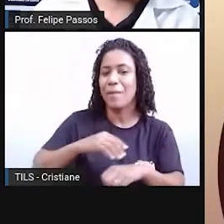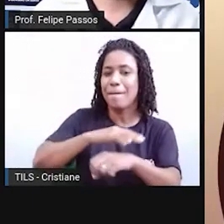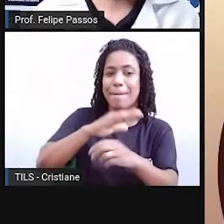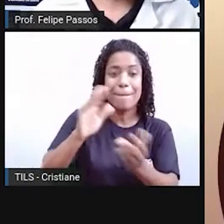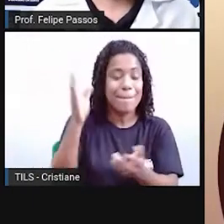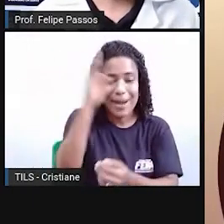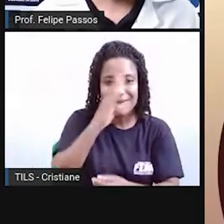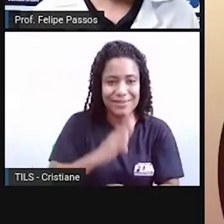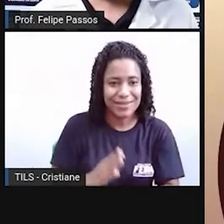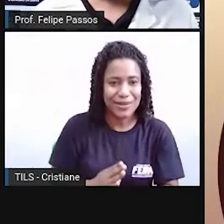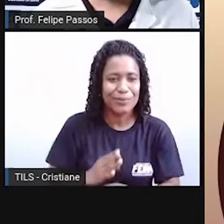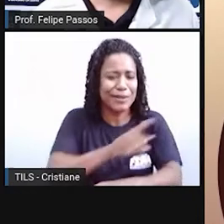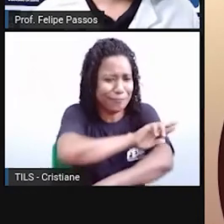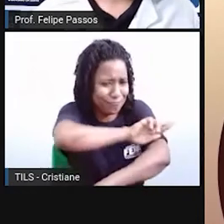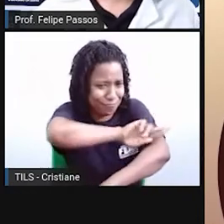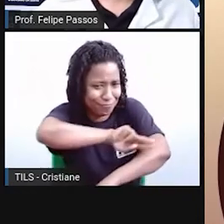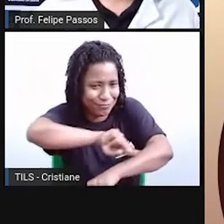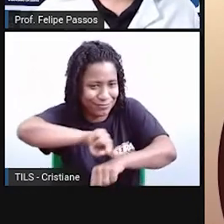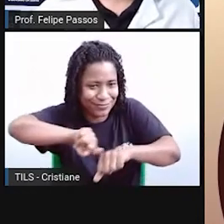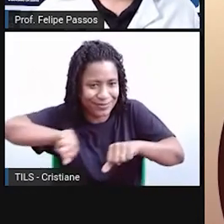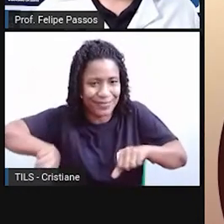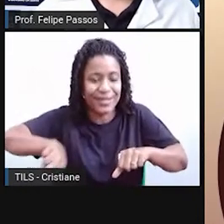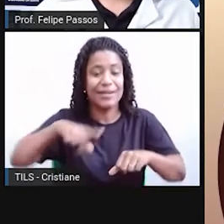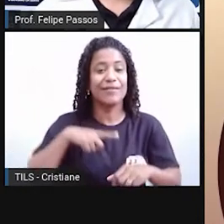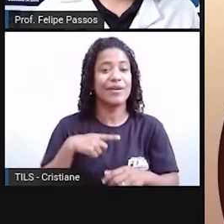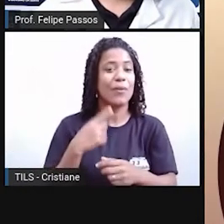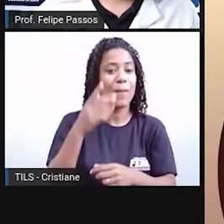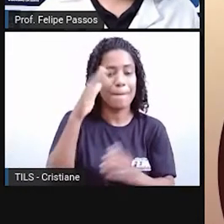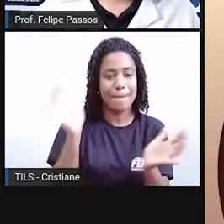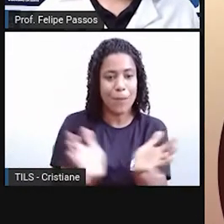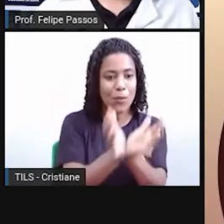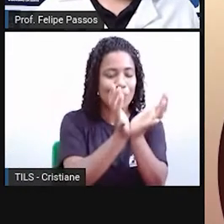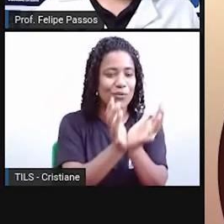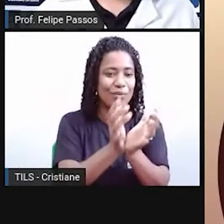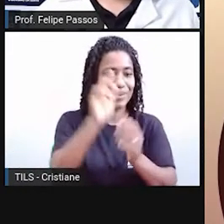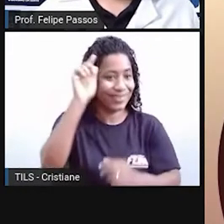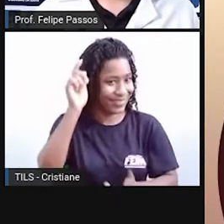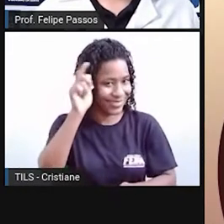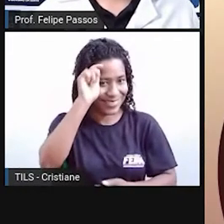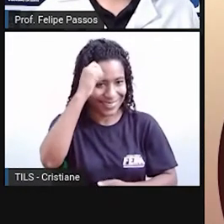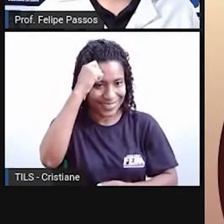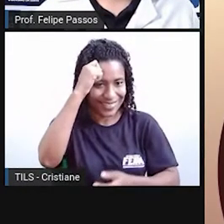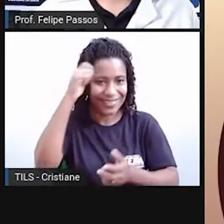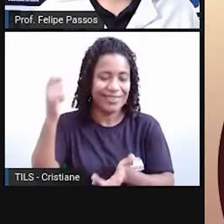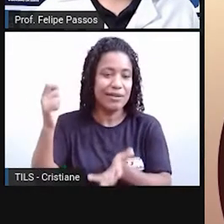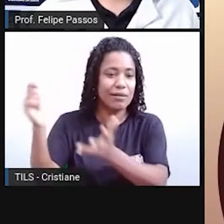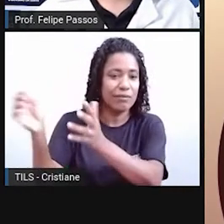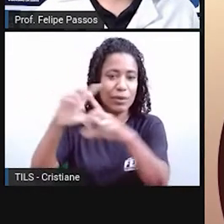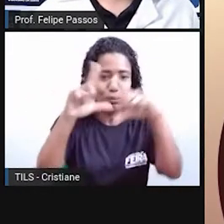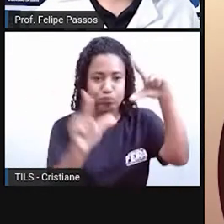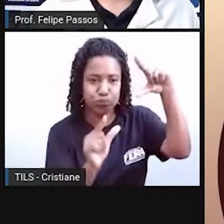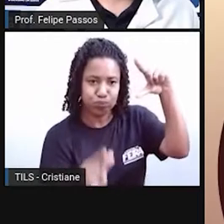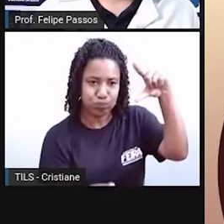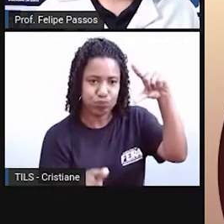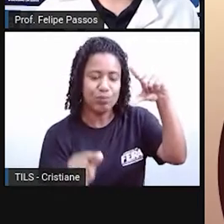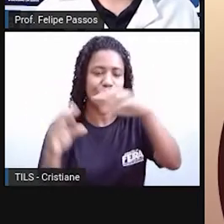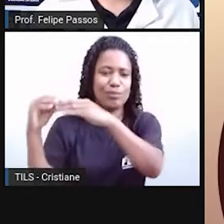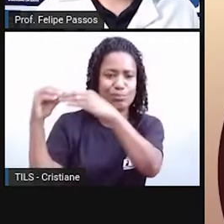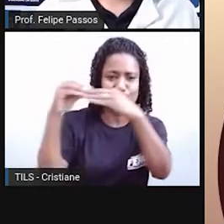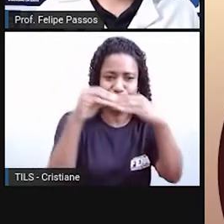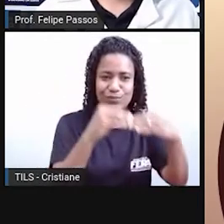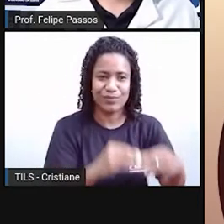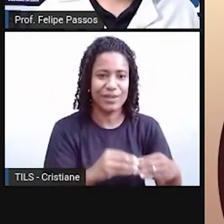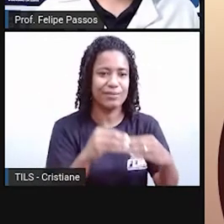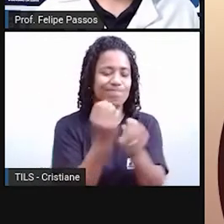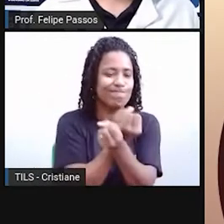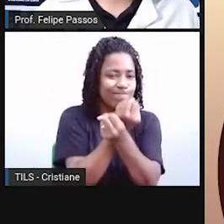escravizados. Então, eles foram obrigados a vir aqui nessa situação de escravo, tá? Às vezes